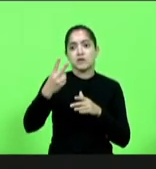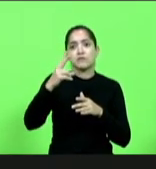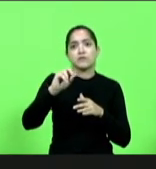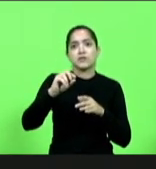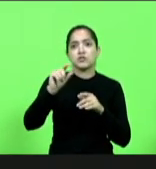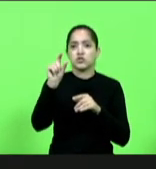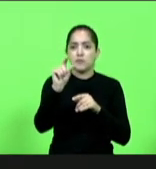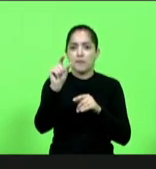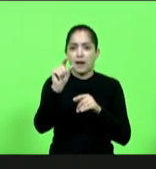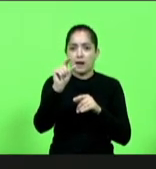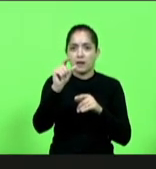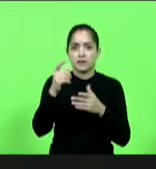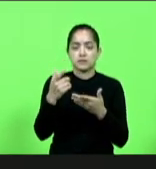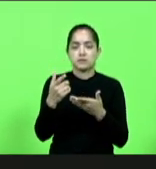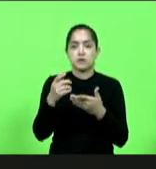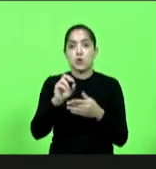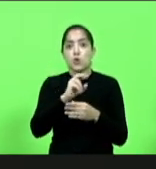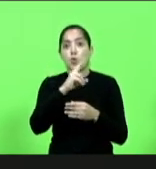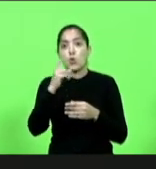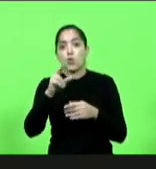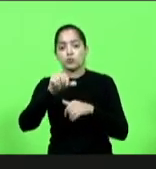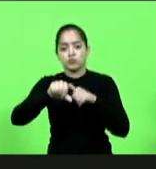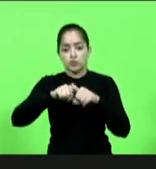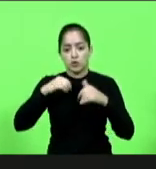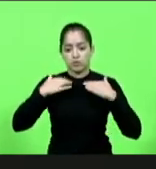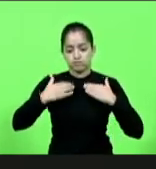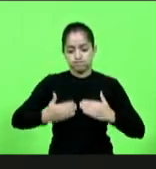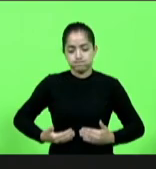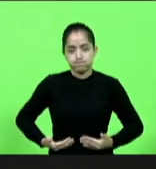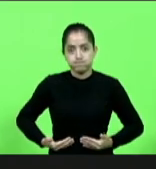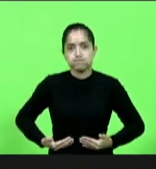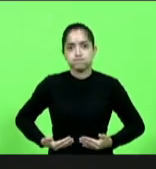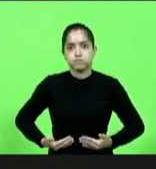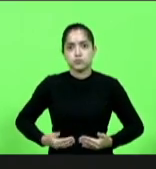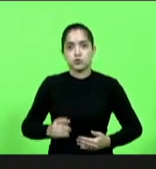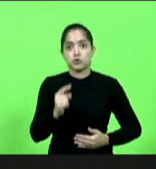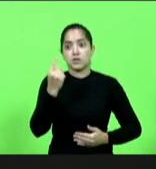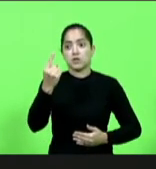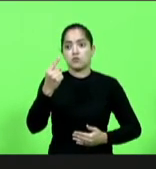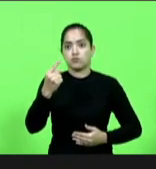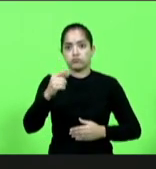ou se quando ele sai de serviço ele troca o colete dele contra o colega porque só tem um colete